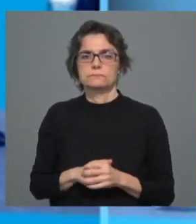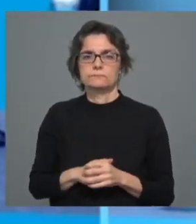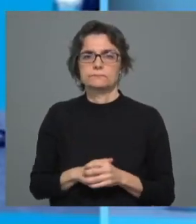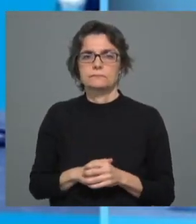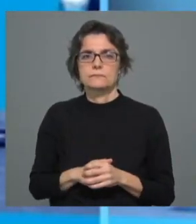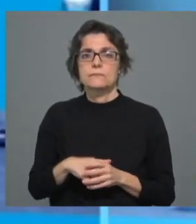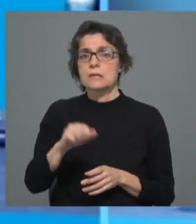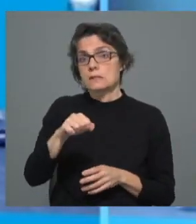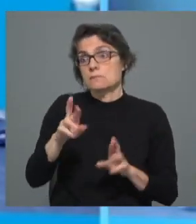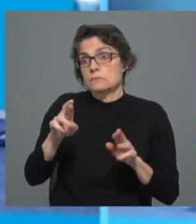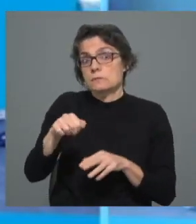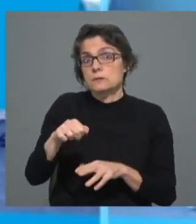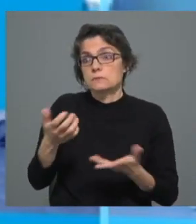esteja.